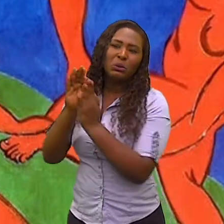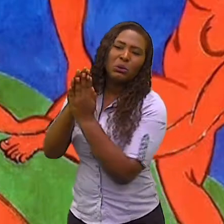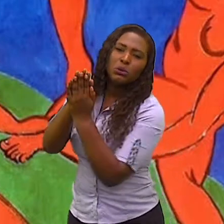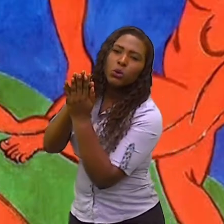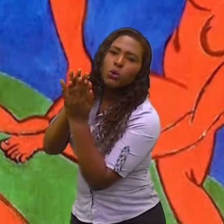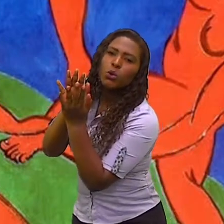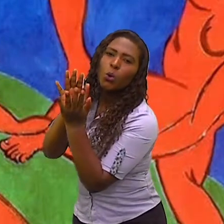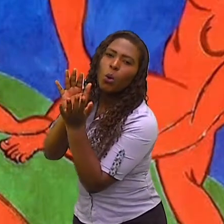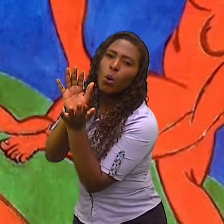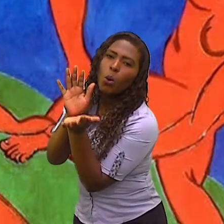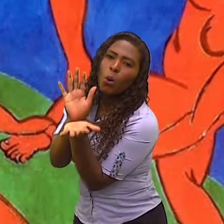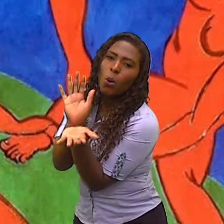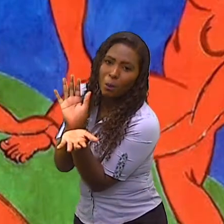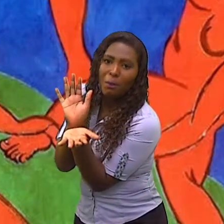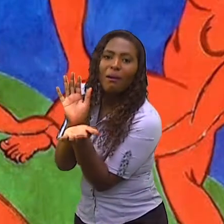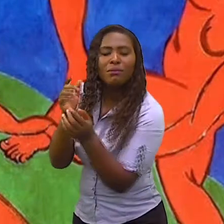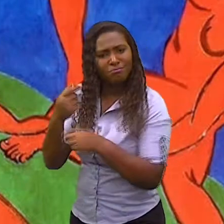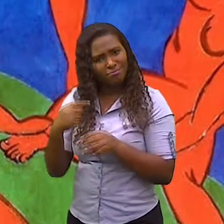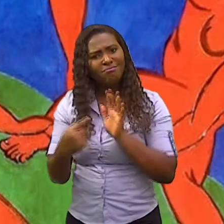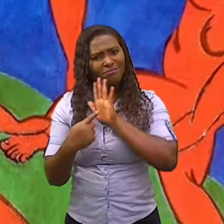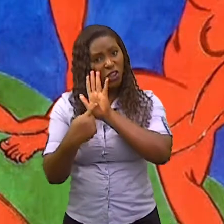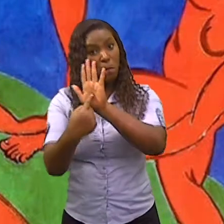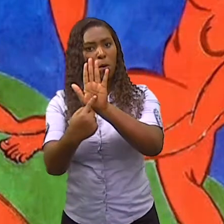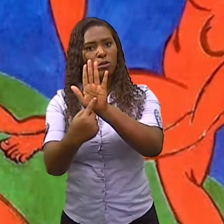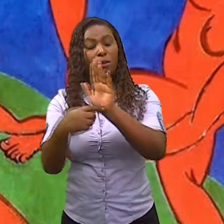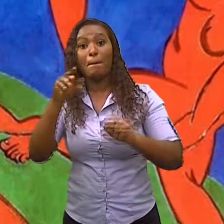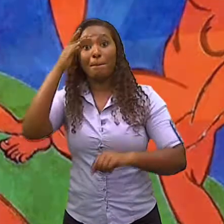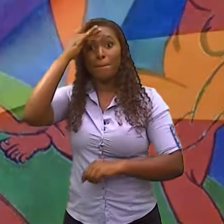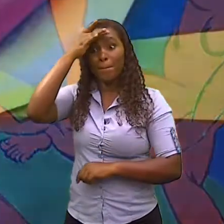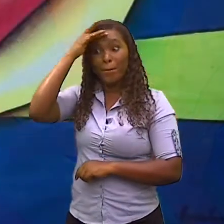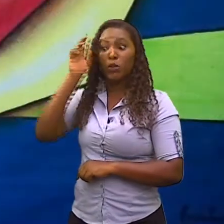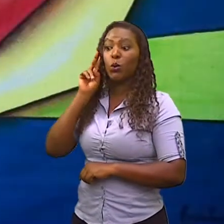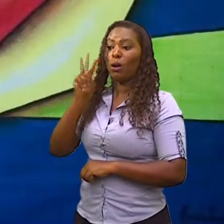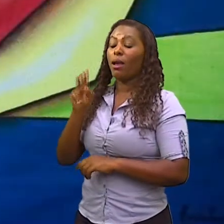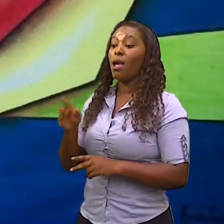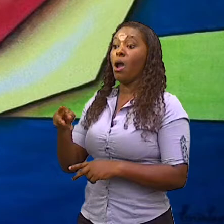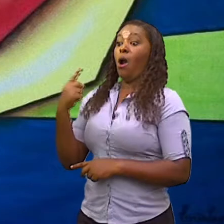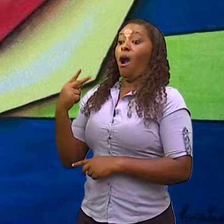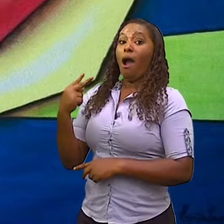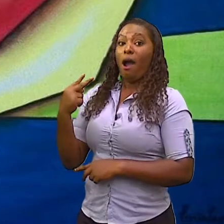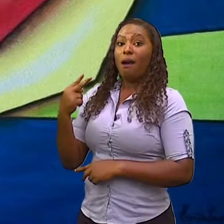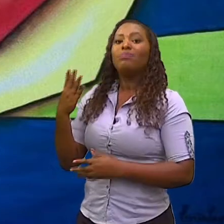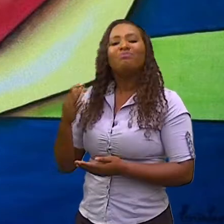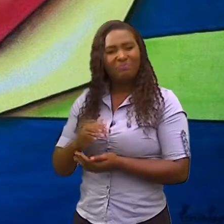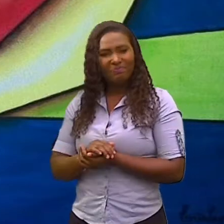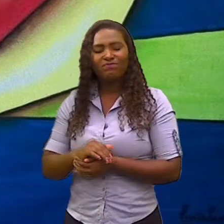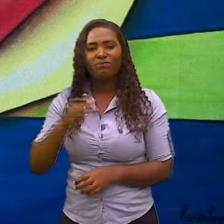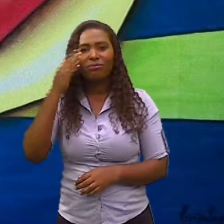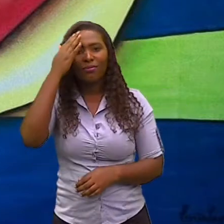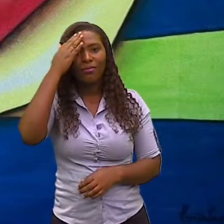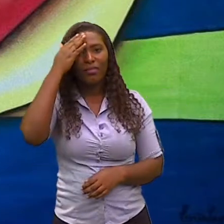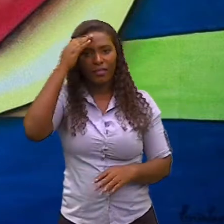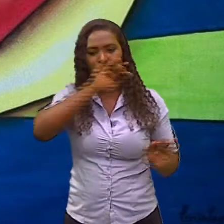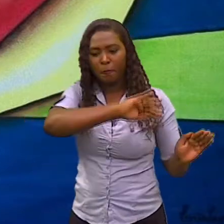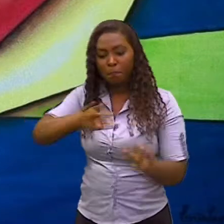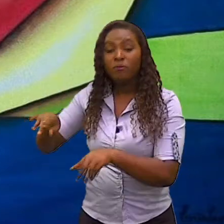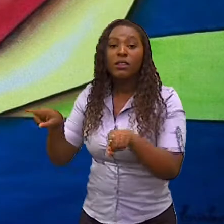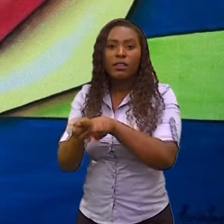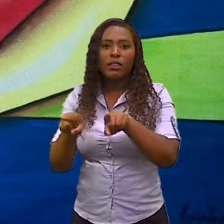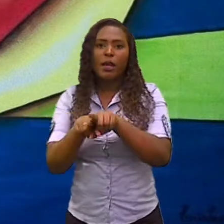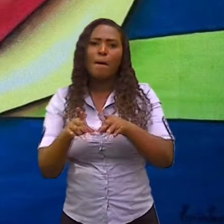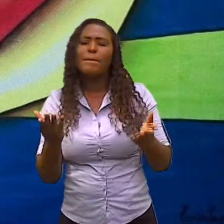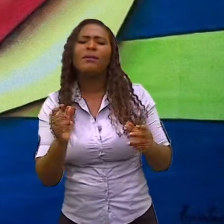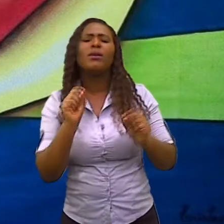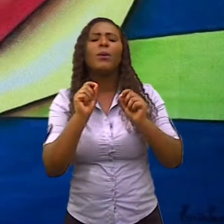ele quer impressionar. Vamos falar também do falvismo. O que que é o falvismo? Ele foi um